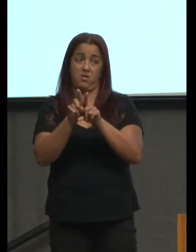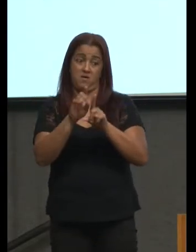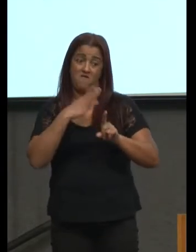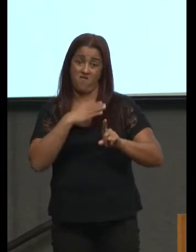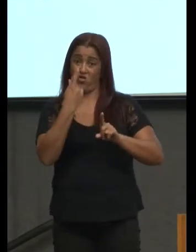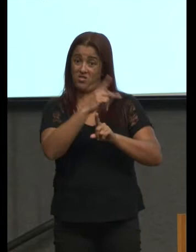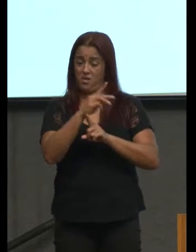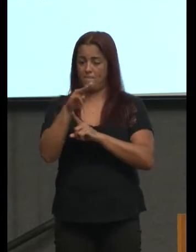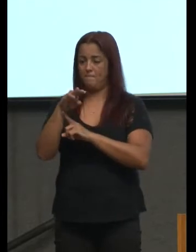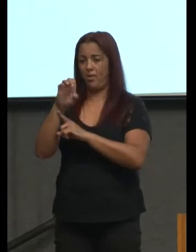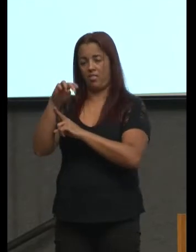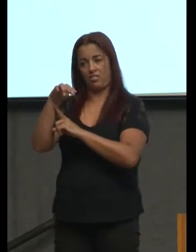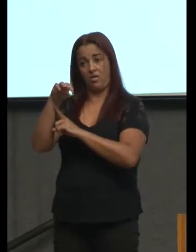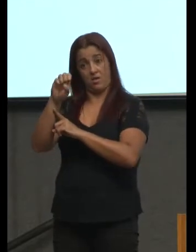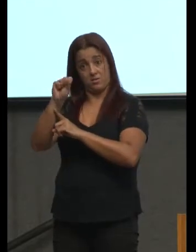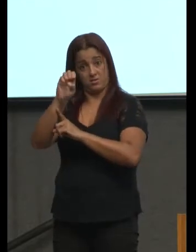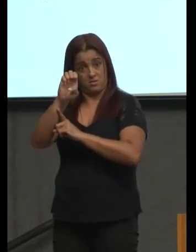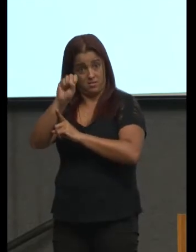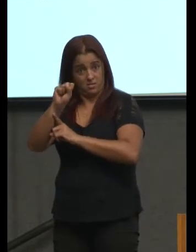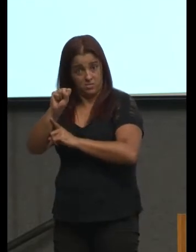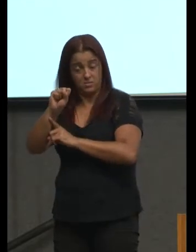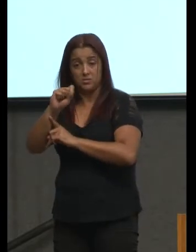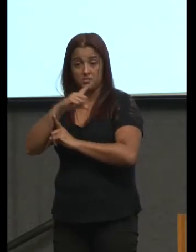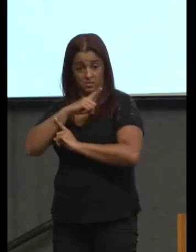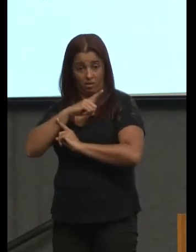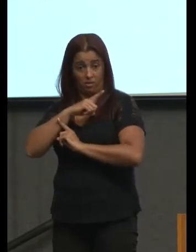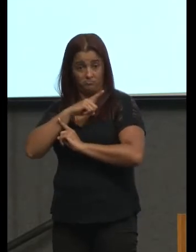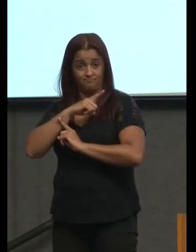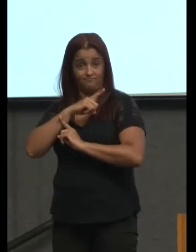foi sofrer um acidente que está no hospital